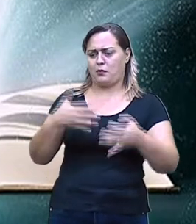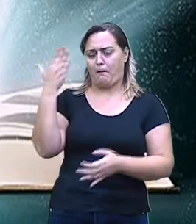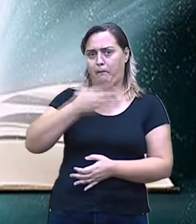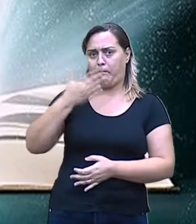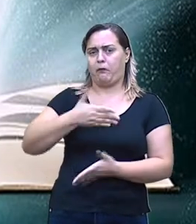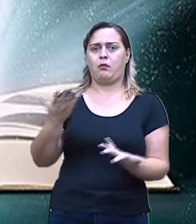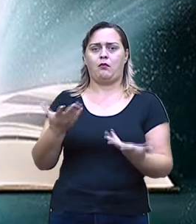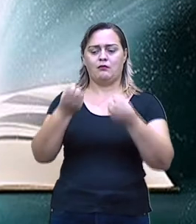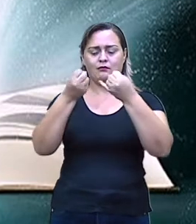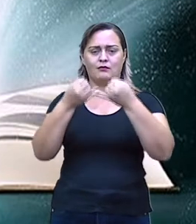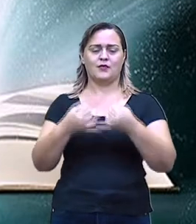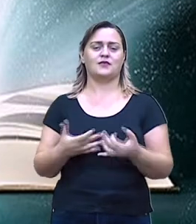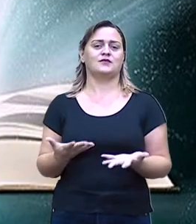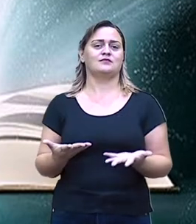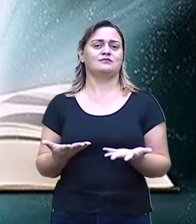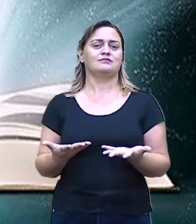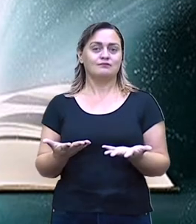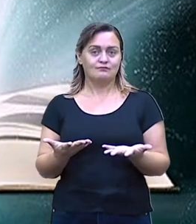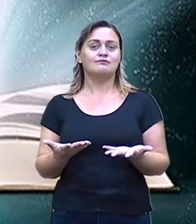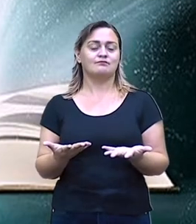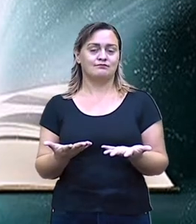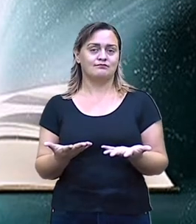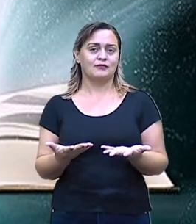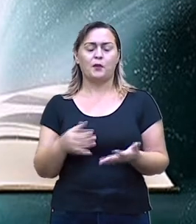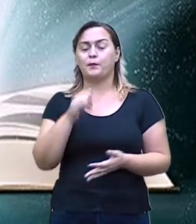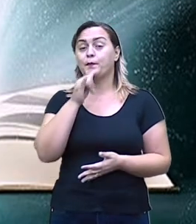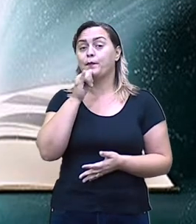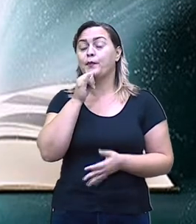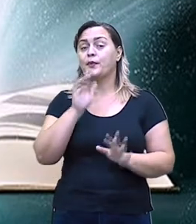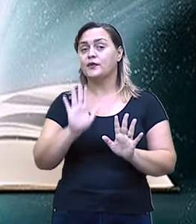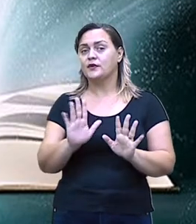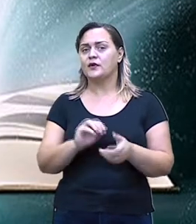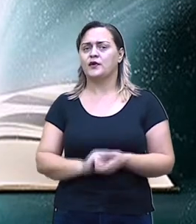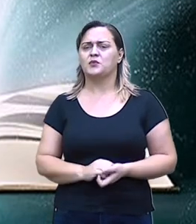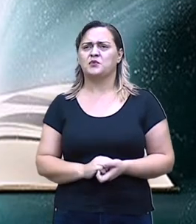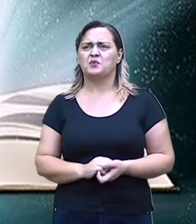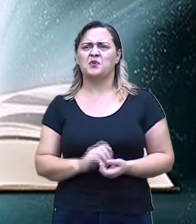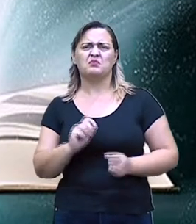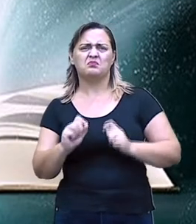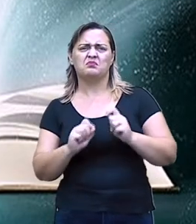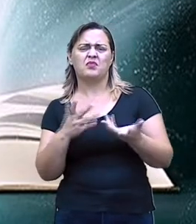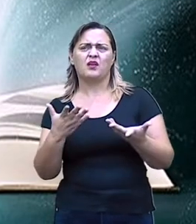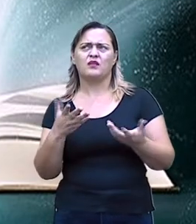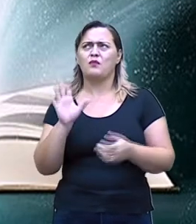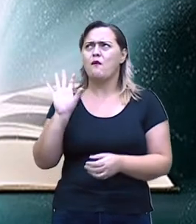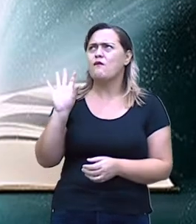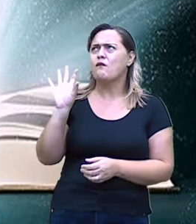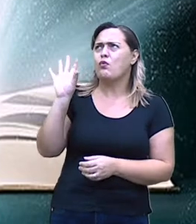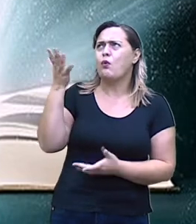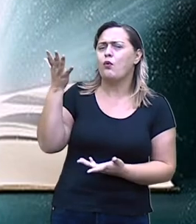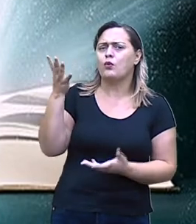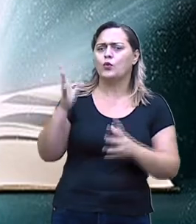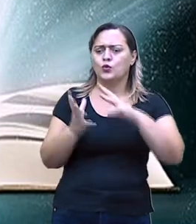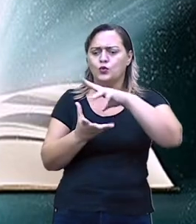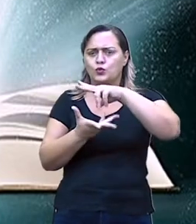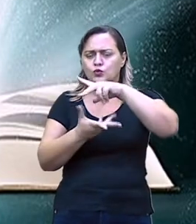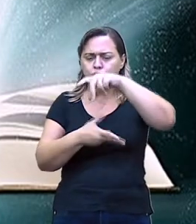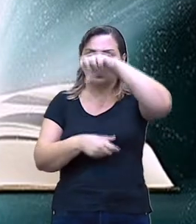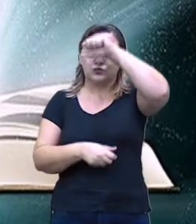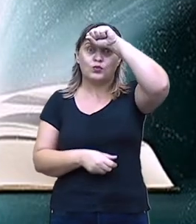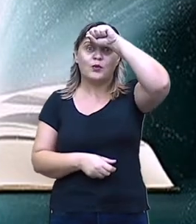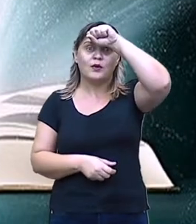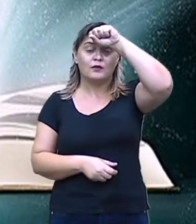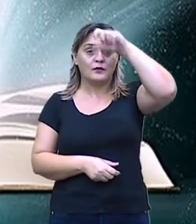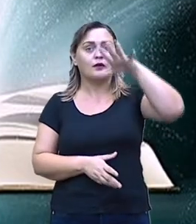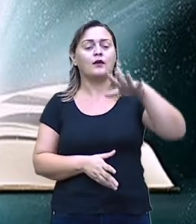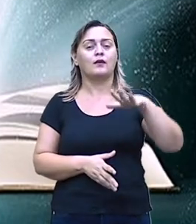Como, por exemplo, é algo relacionado a fenômenos a A lenda, ela pode